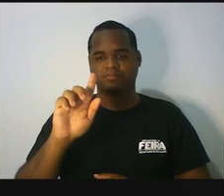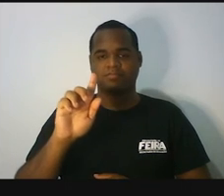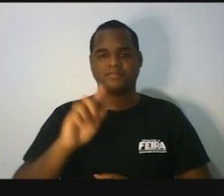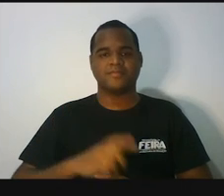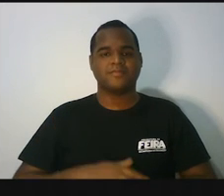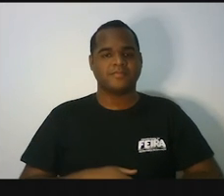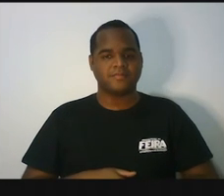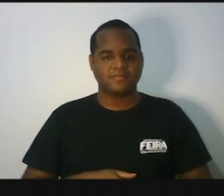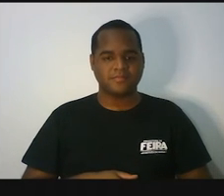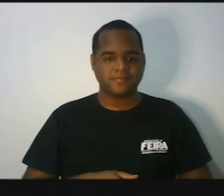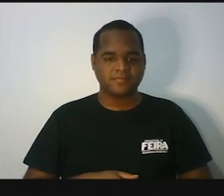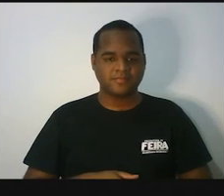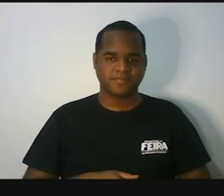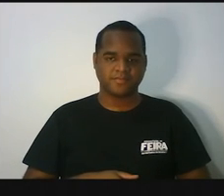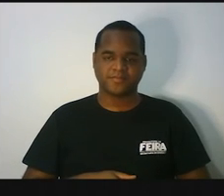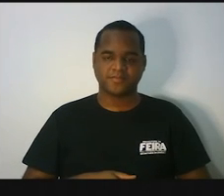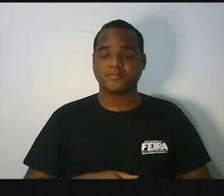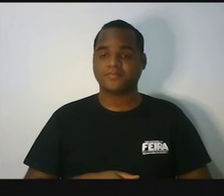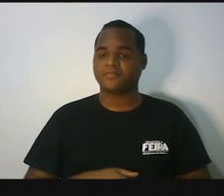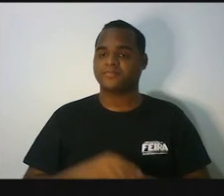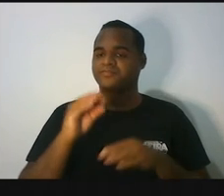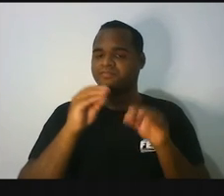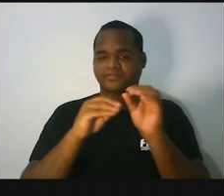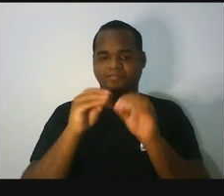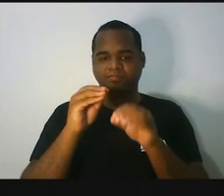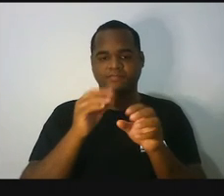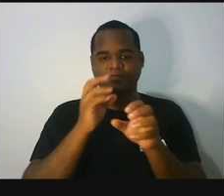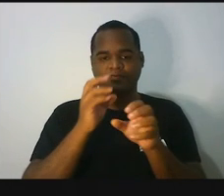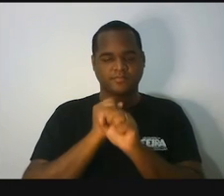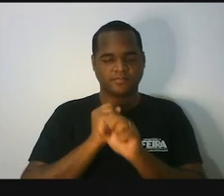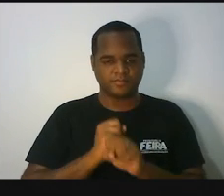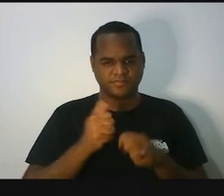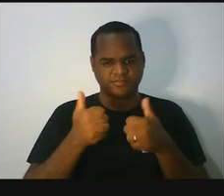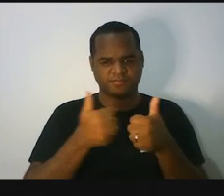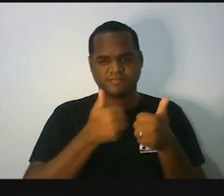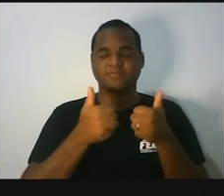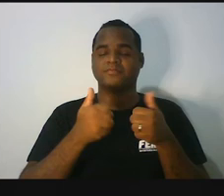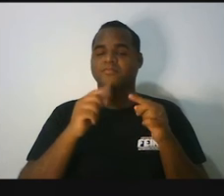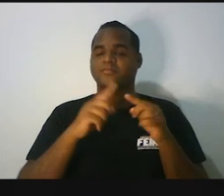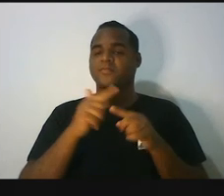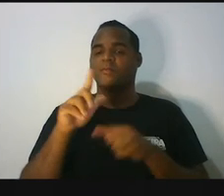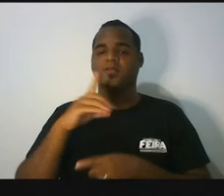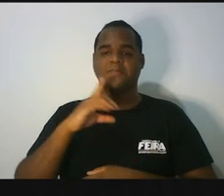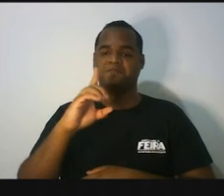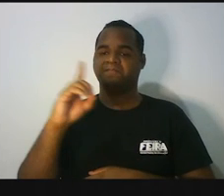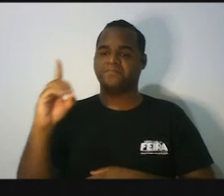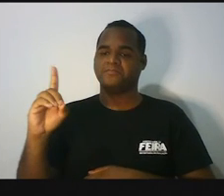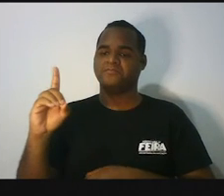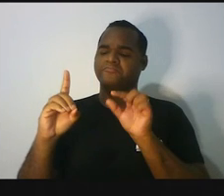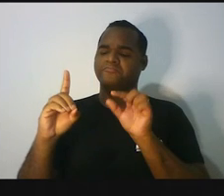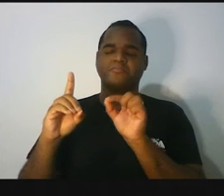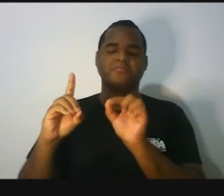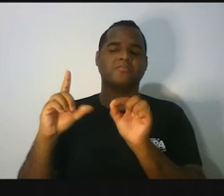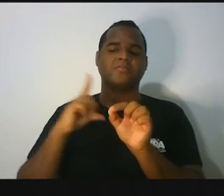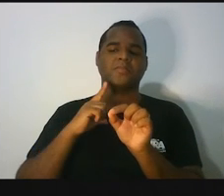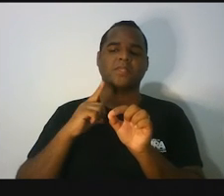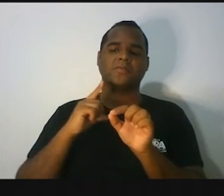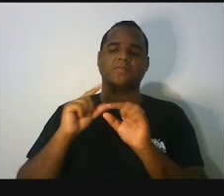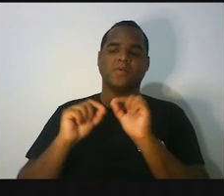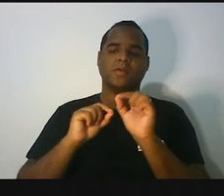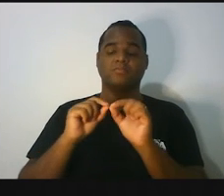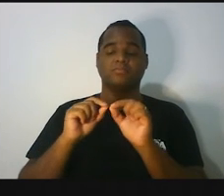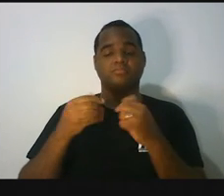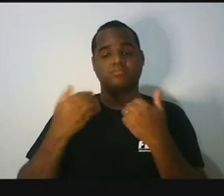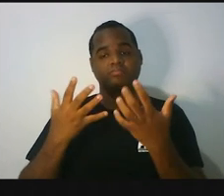beleza estamos montando a nossa equação e do lado direito professor o é que a gente tem a gente tem uma caixinha